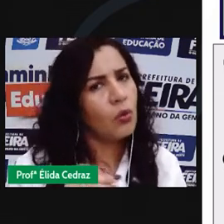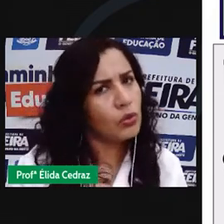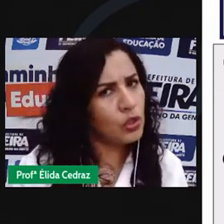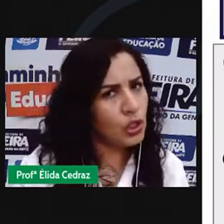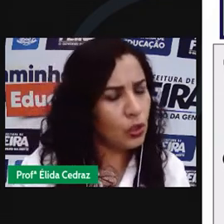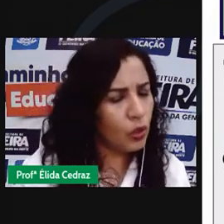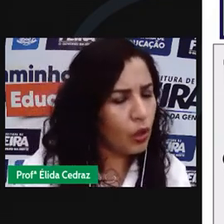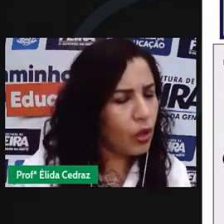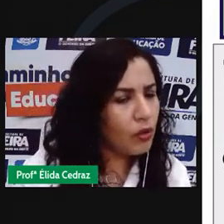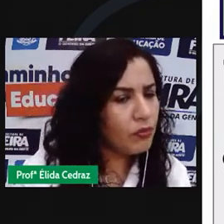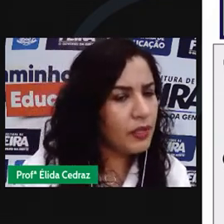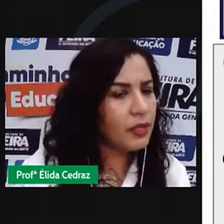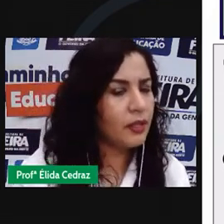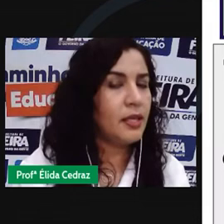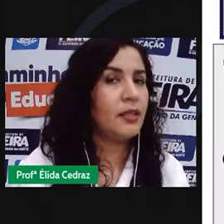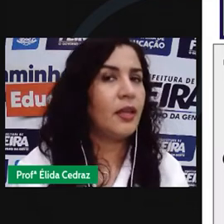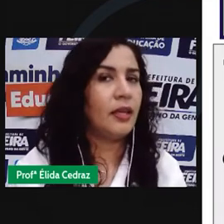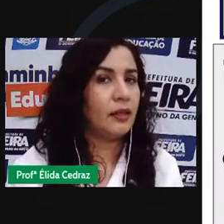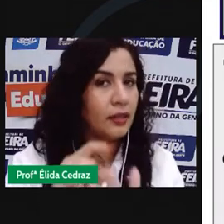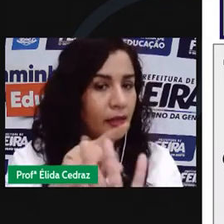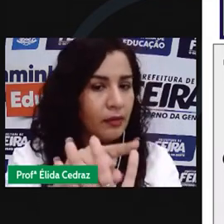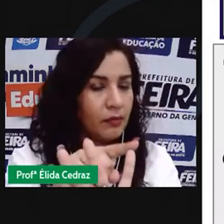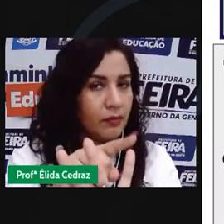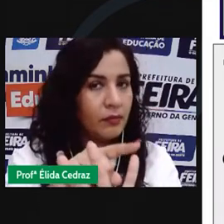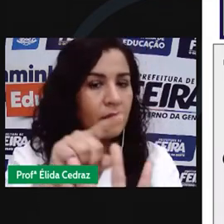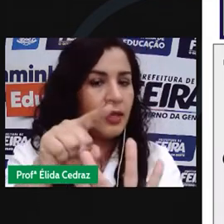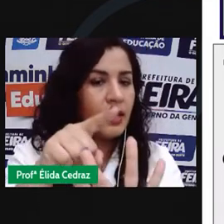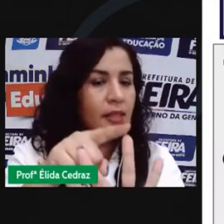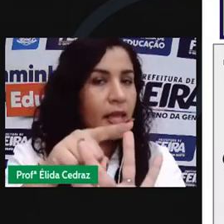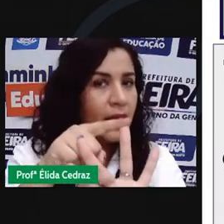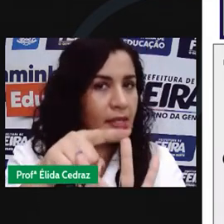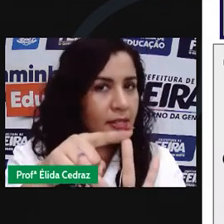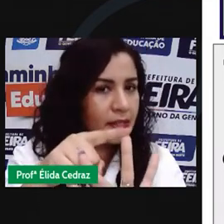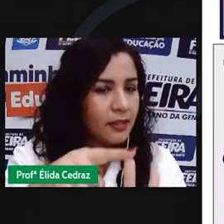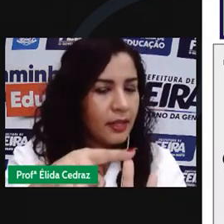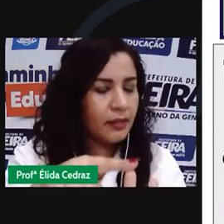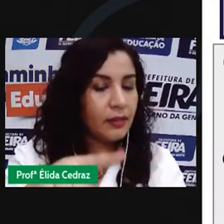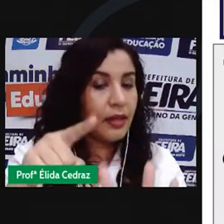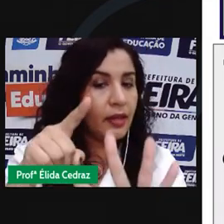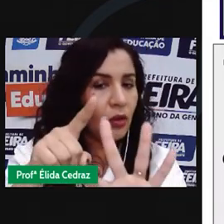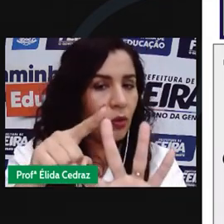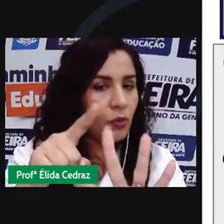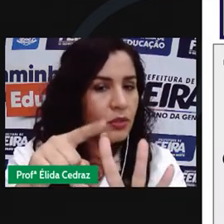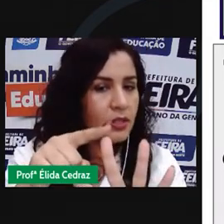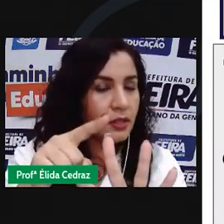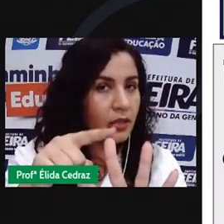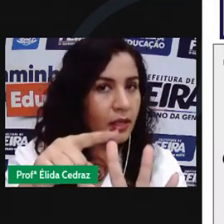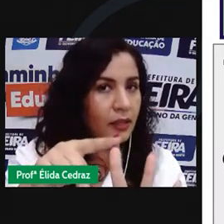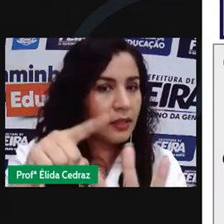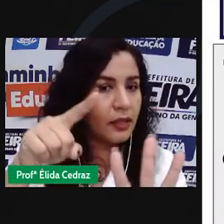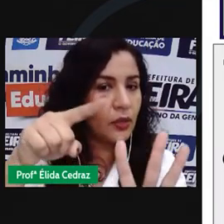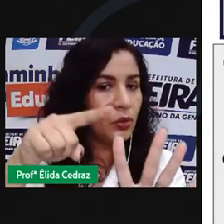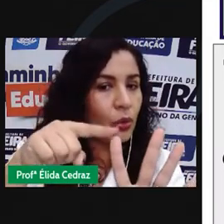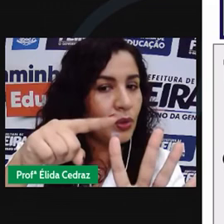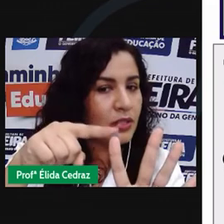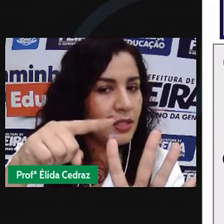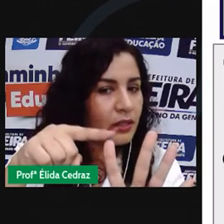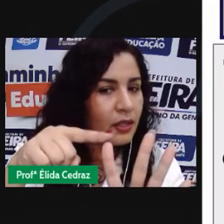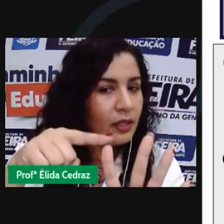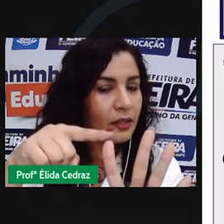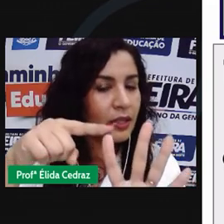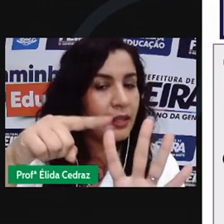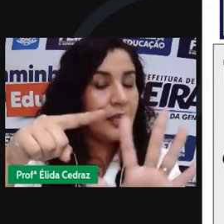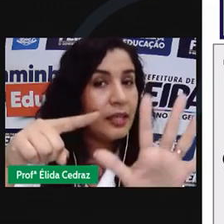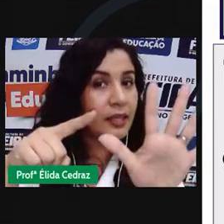de 9 e 30 10 e 30 11 e 30 12